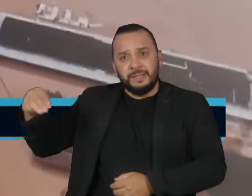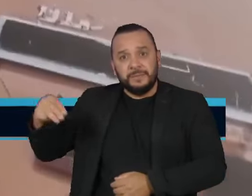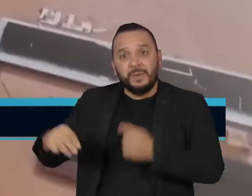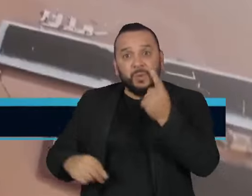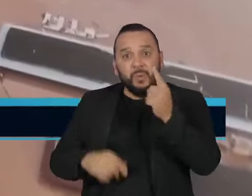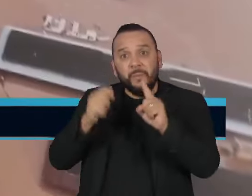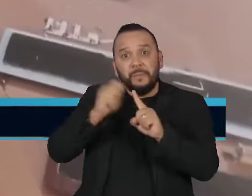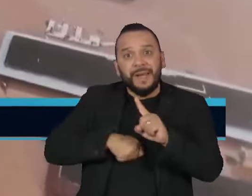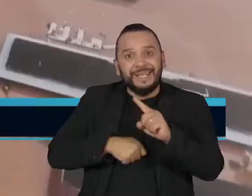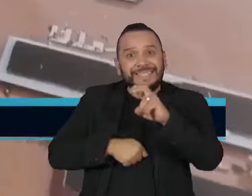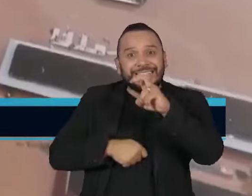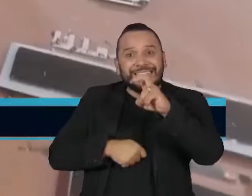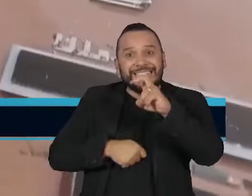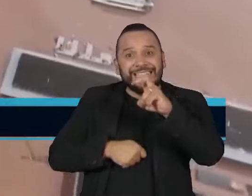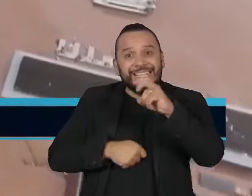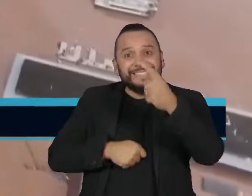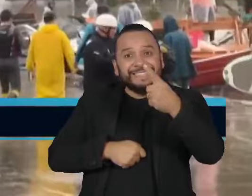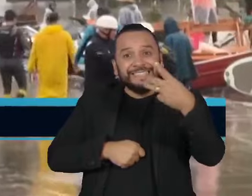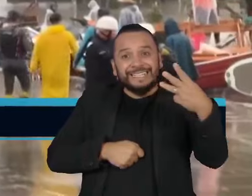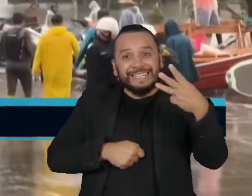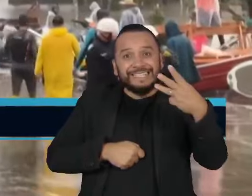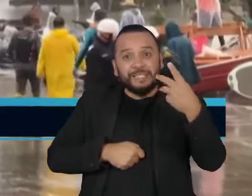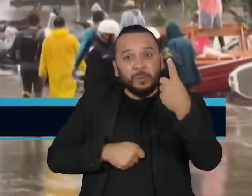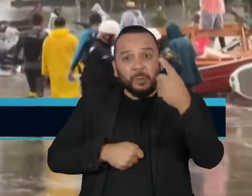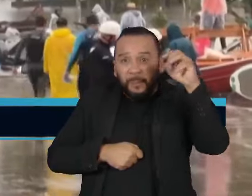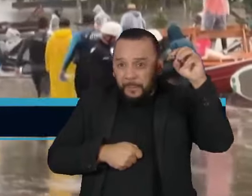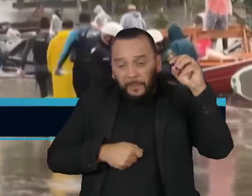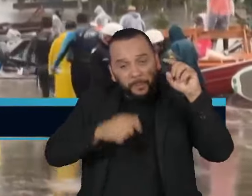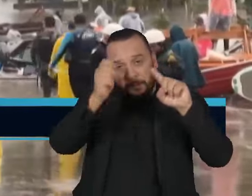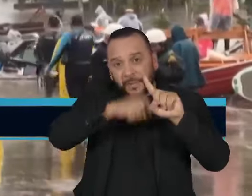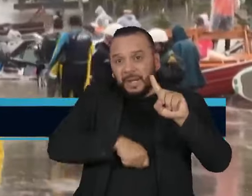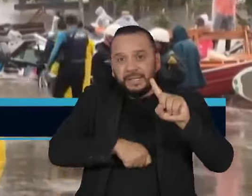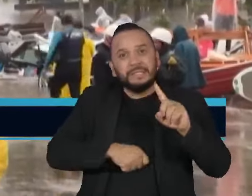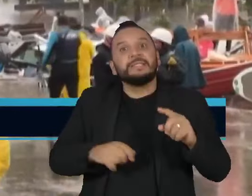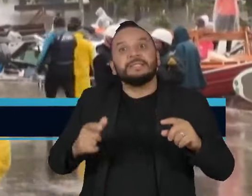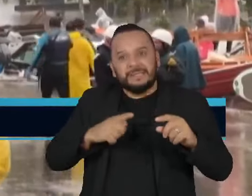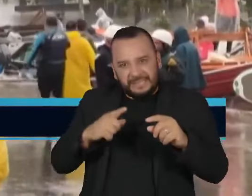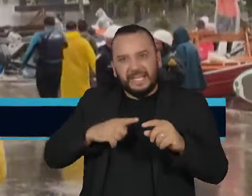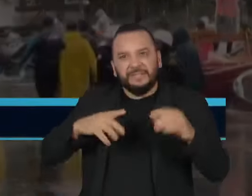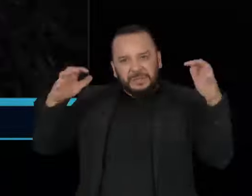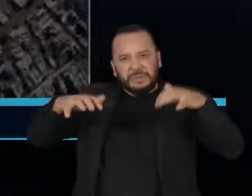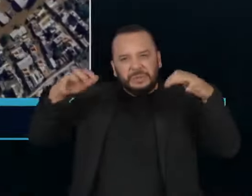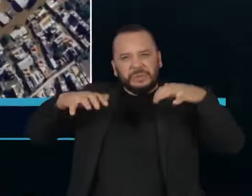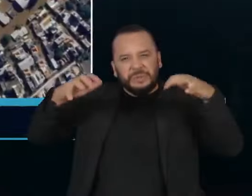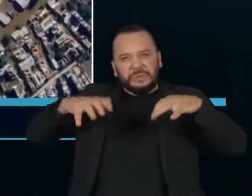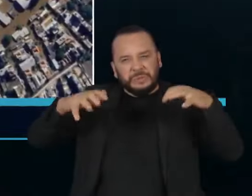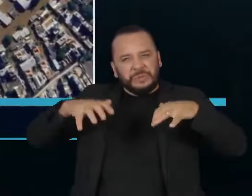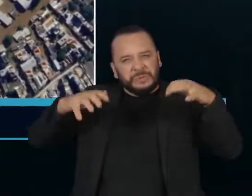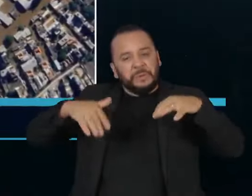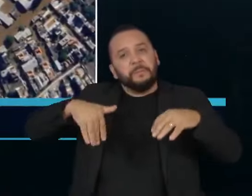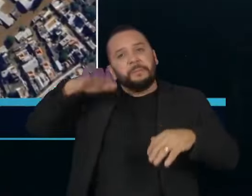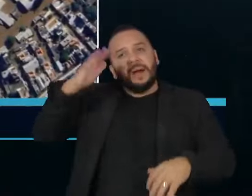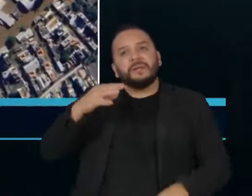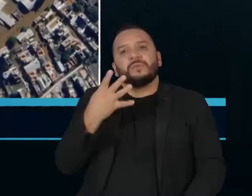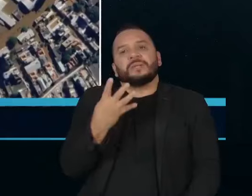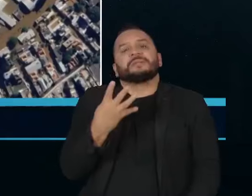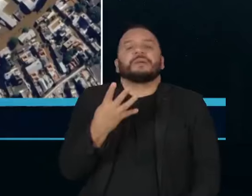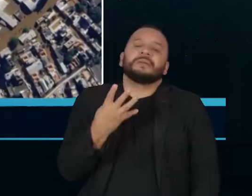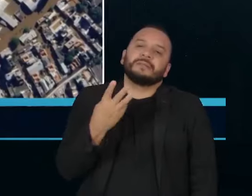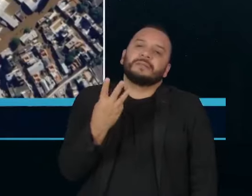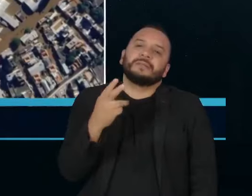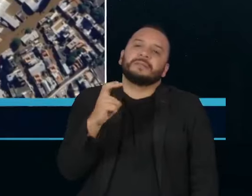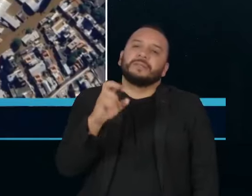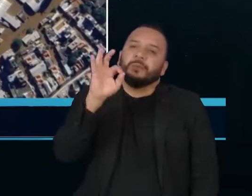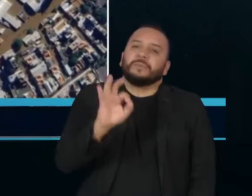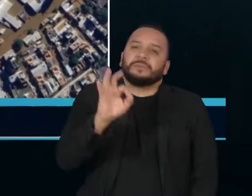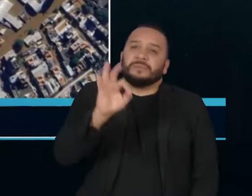marca chegou a 513 milímetros, aumento de 455%. A tragédia na capital gaúcha